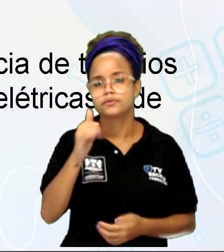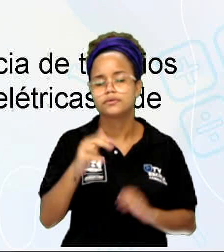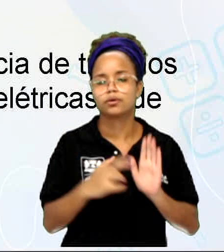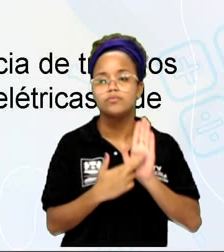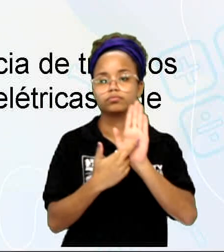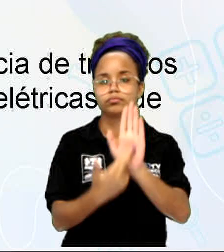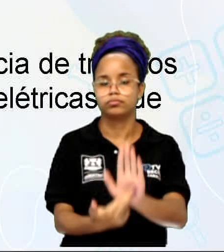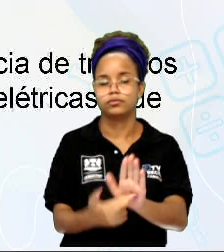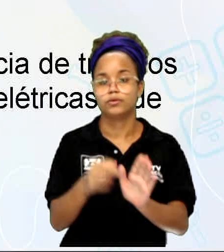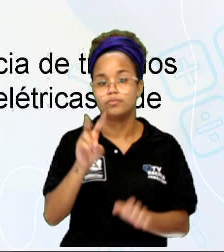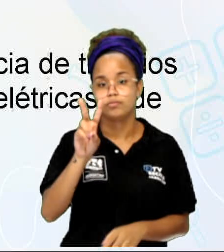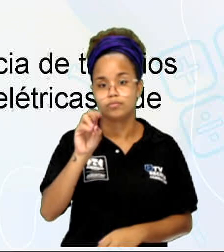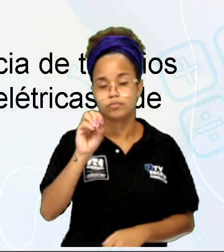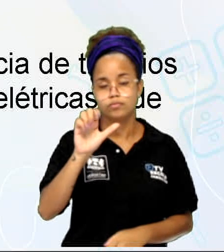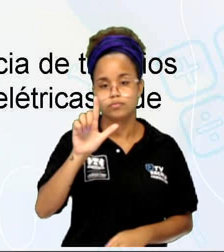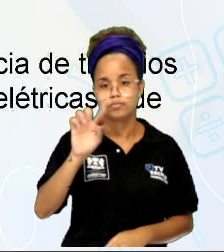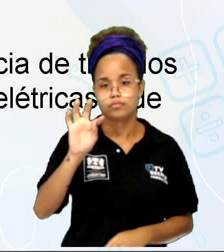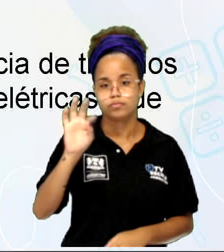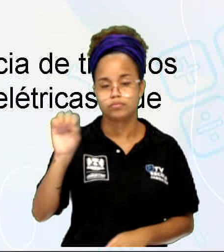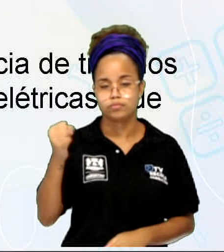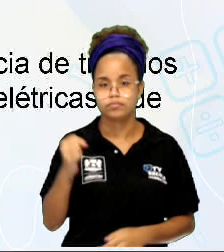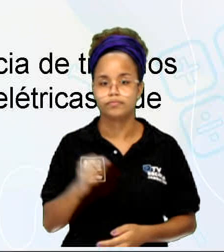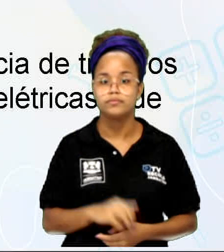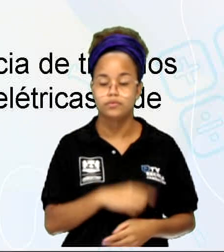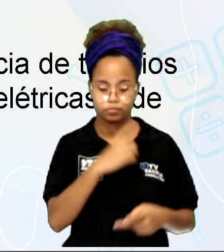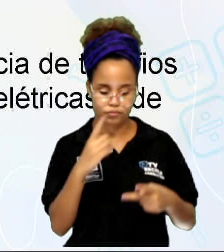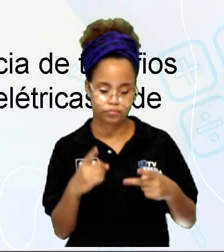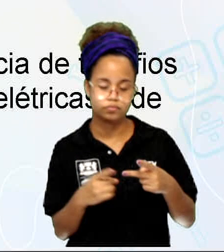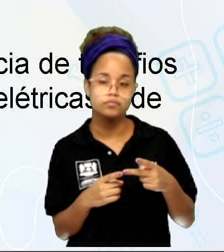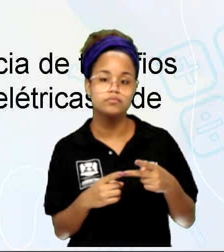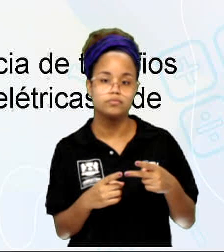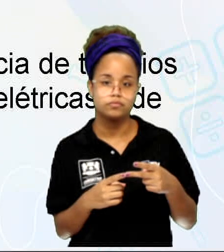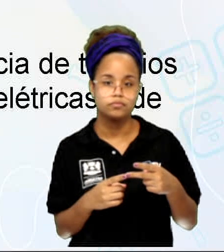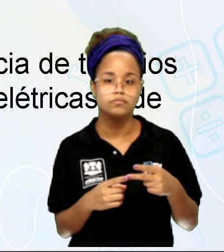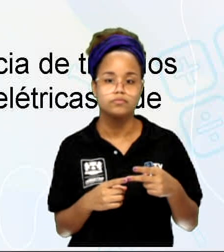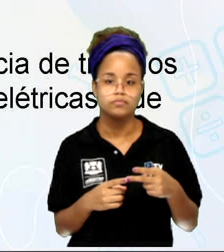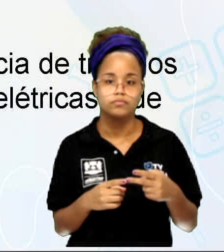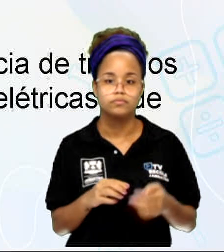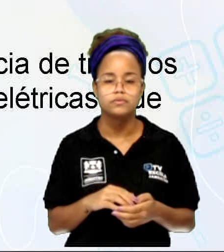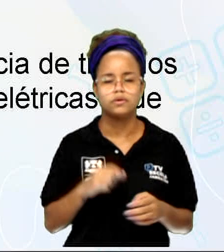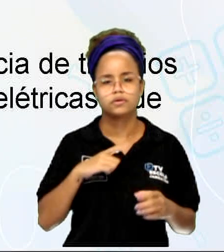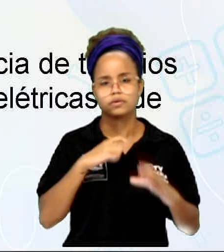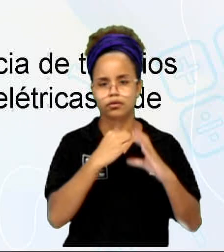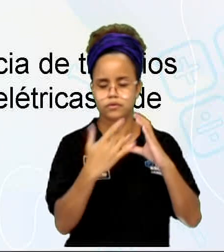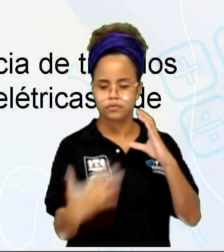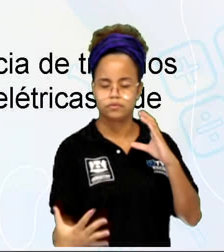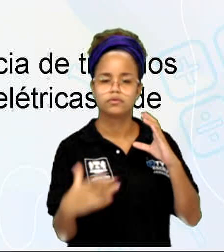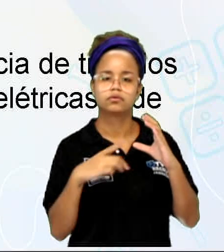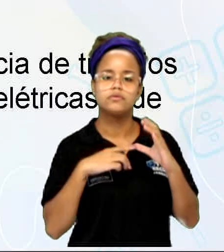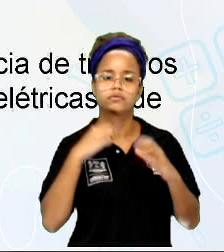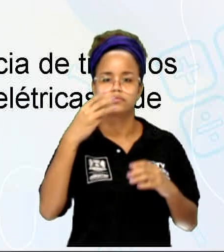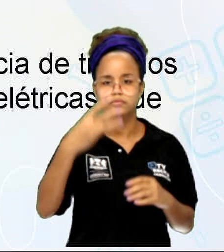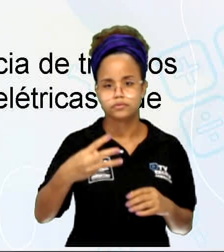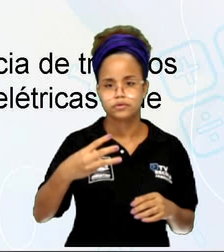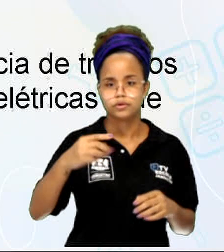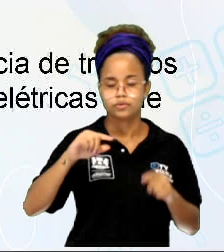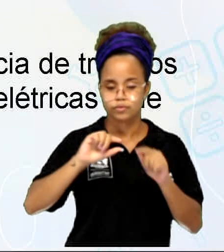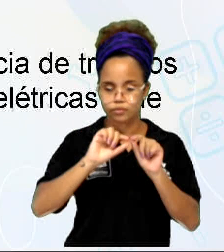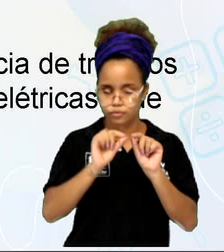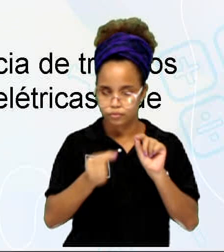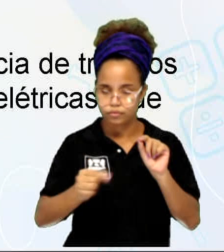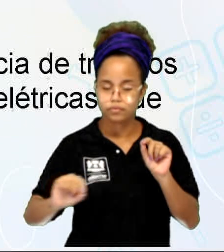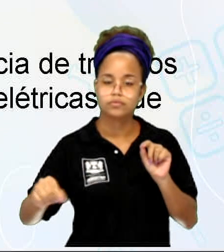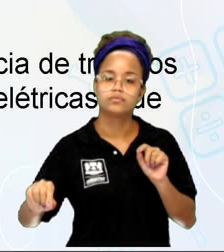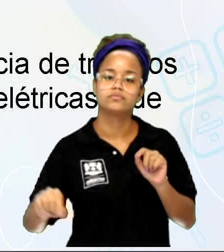voltagem. O sistema bifásico, né, ele é caracterizado aí por três fios. Dois de rede elétrica